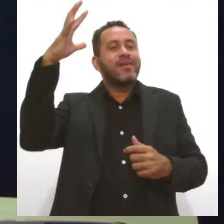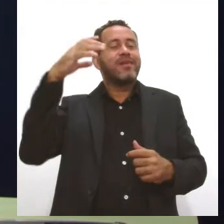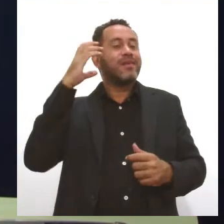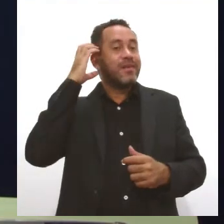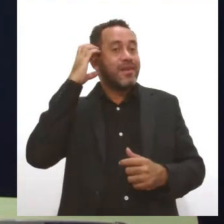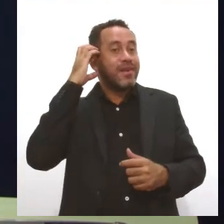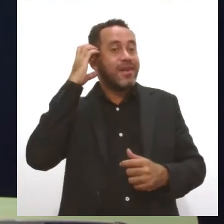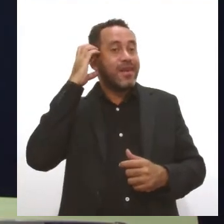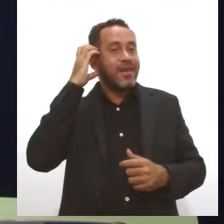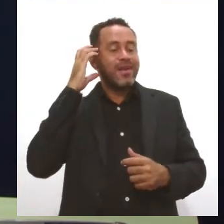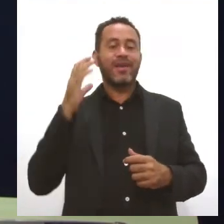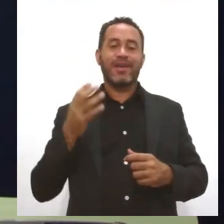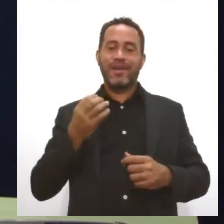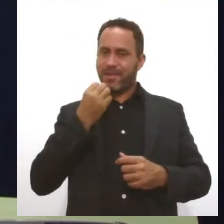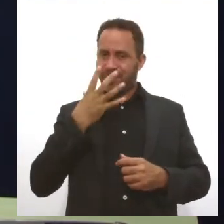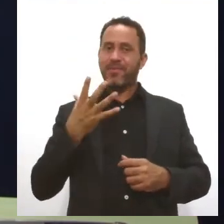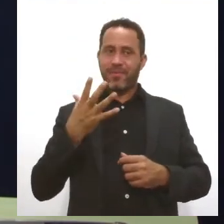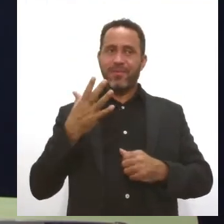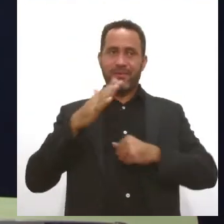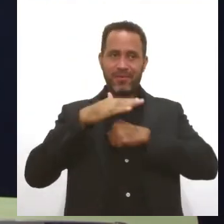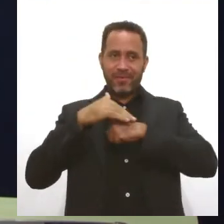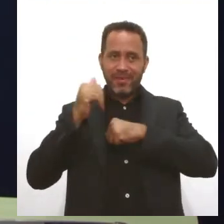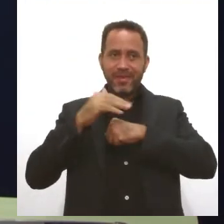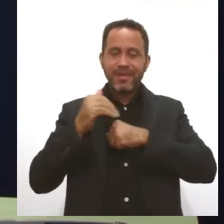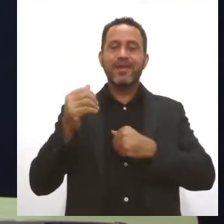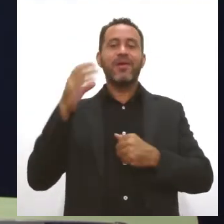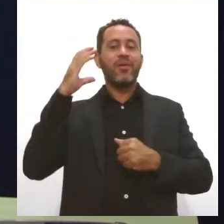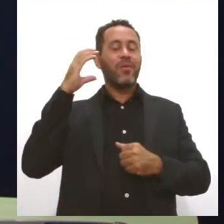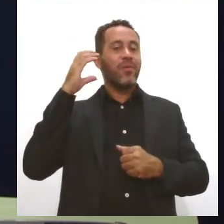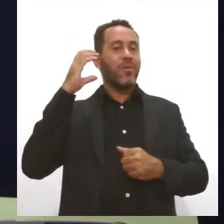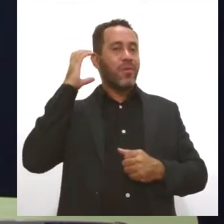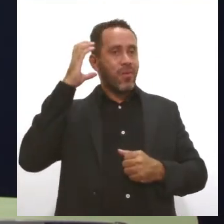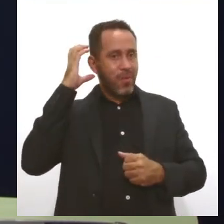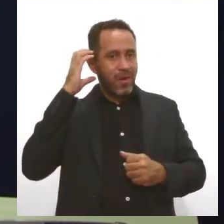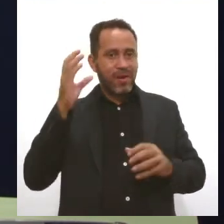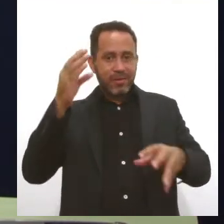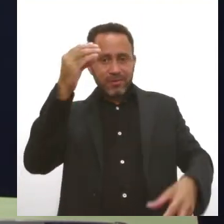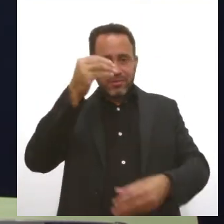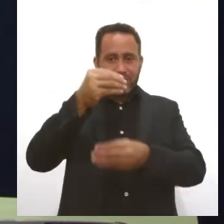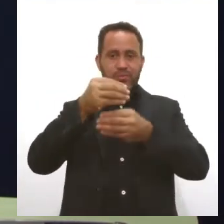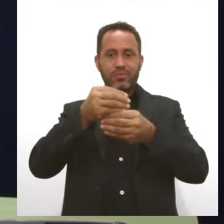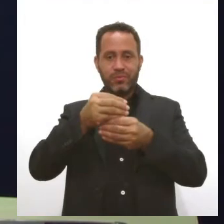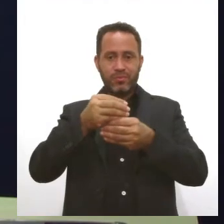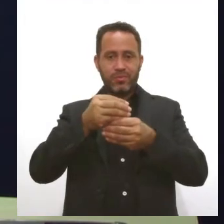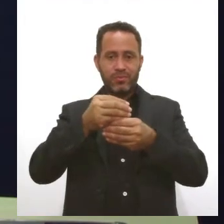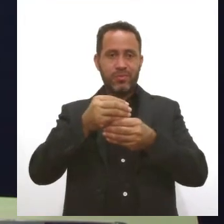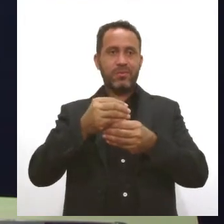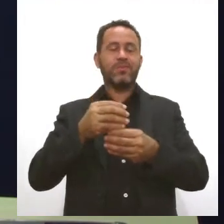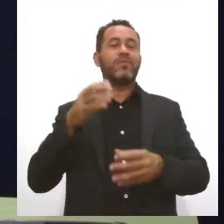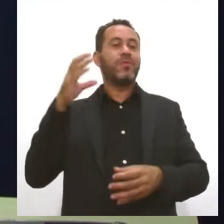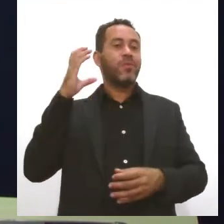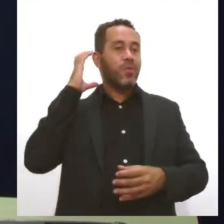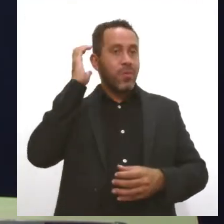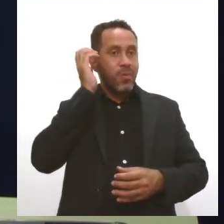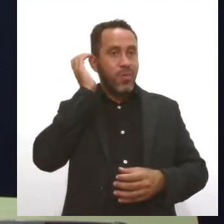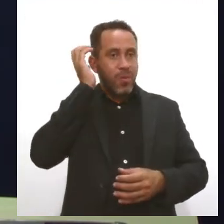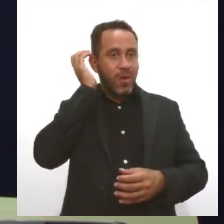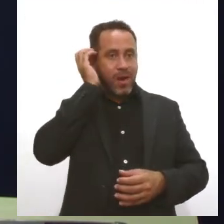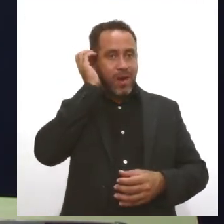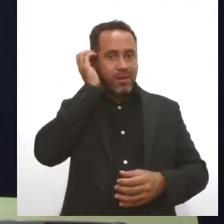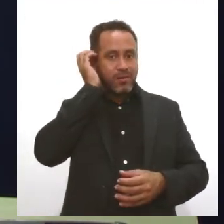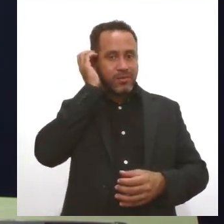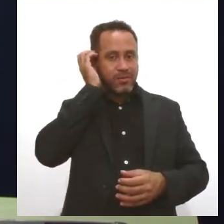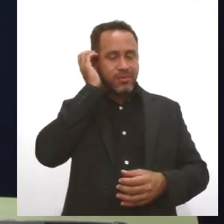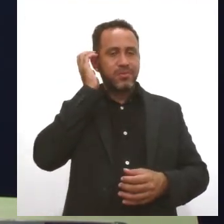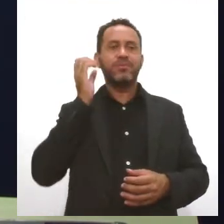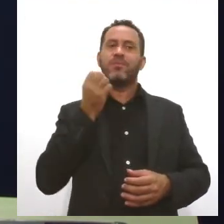o rádio cativa as pessoas, o rádio agrega, o rádio, ele traz um certo